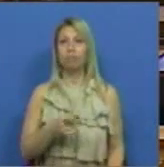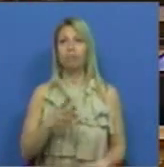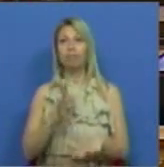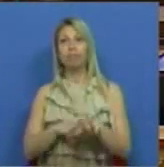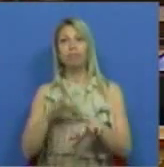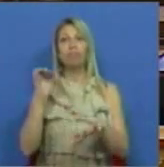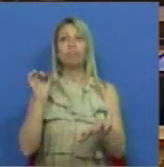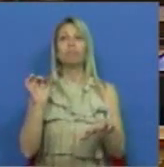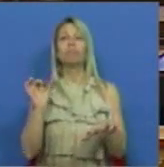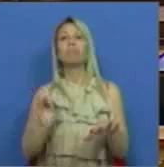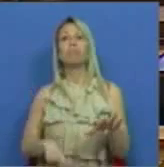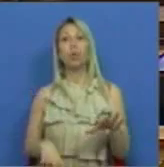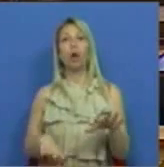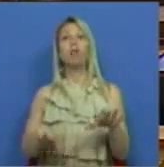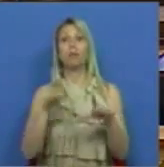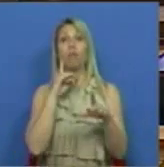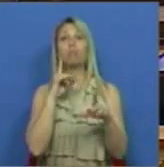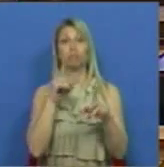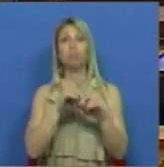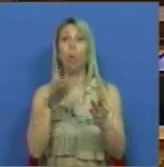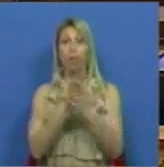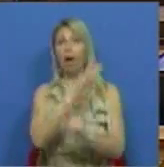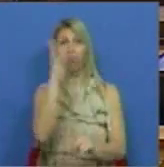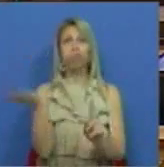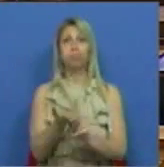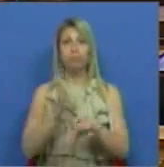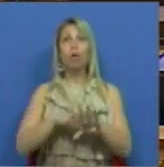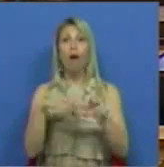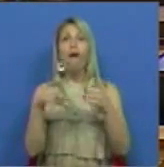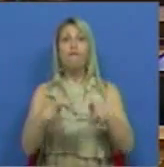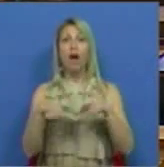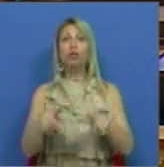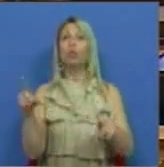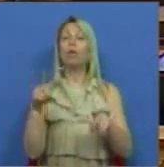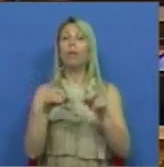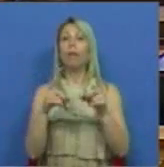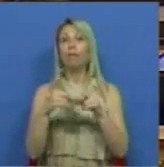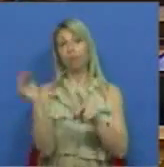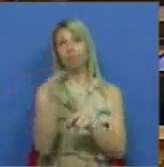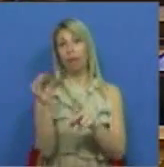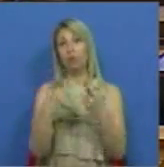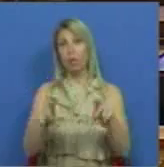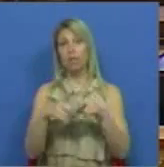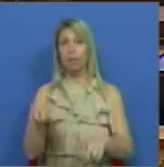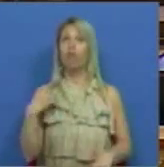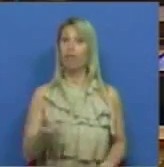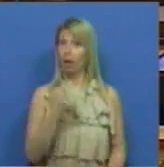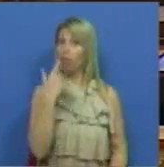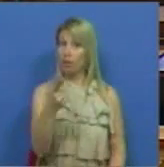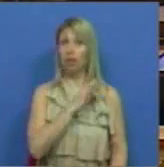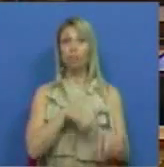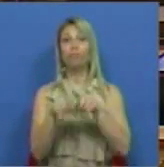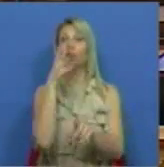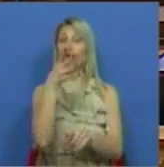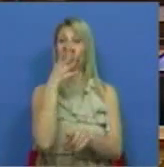pela utilização de falsos recibos verdes. Dizer-lhe, em primeiro lugar, Sr. Deputado, que o Bloco de Esquerda acompanha